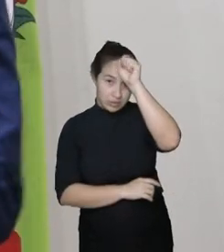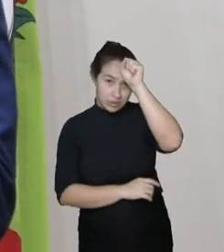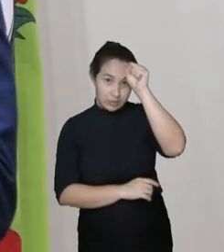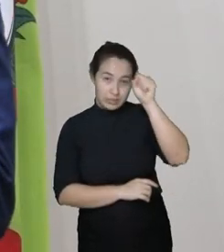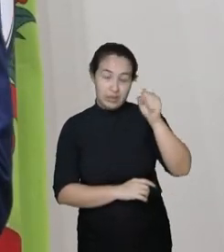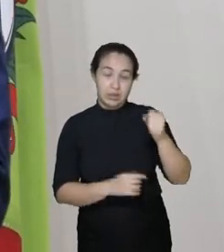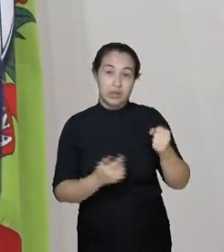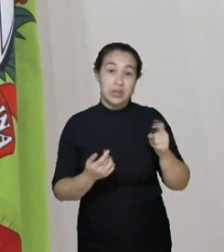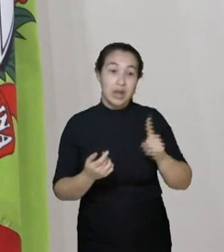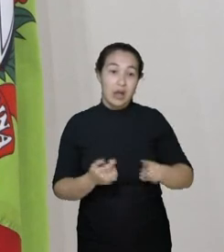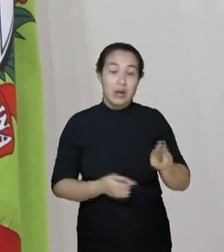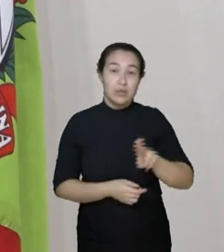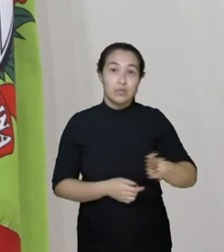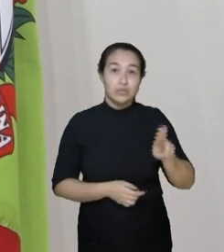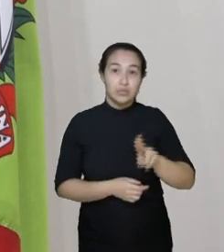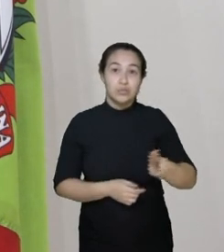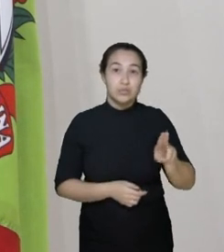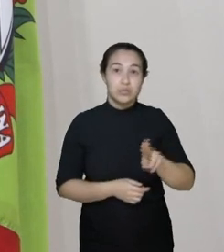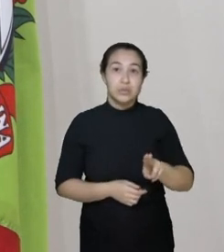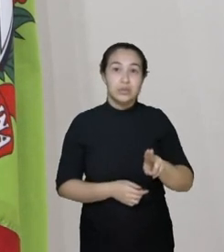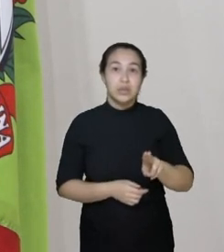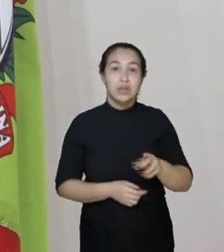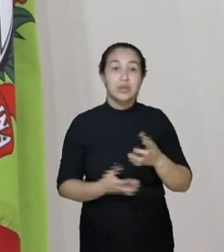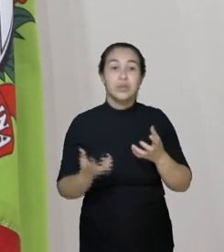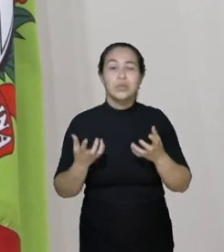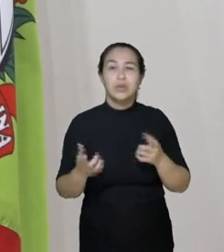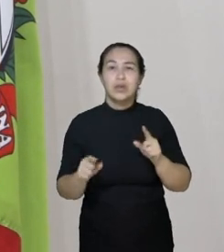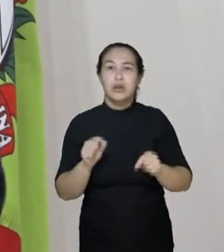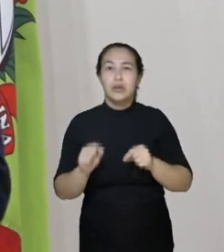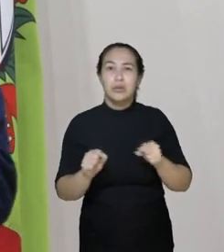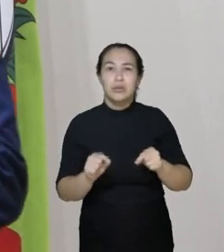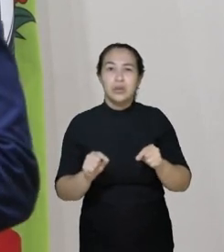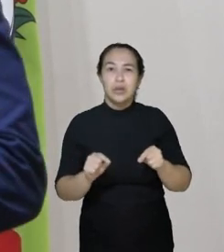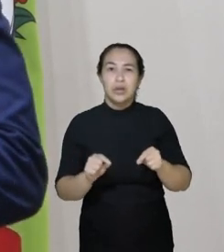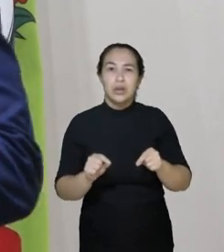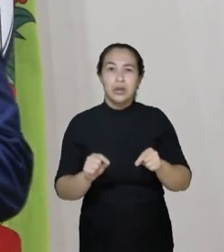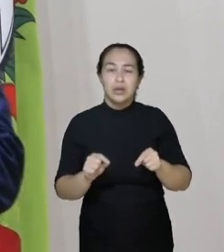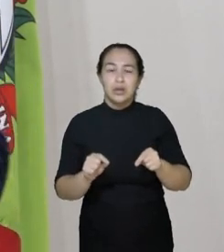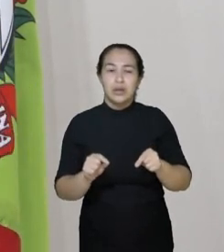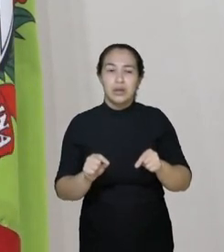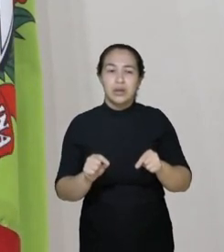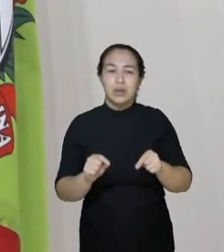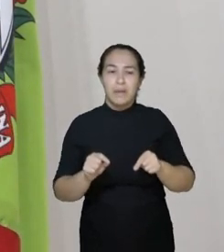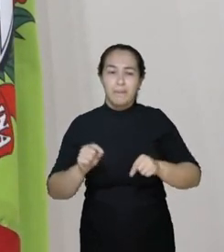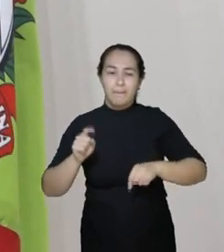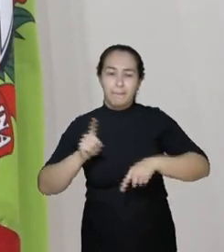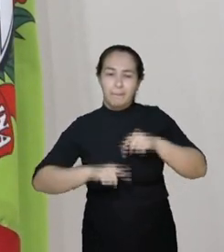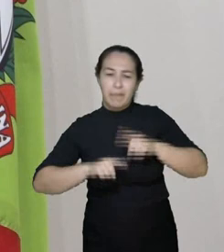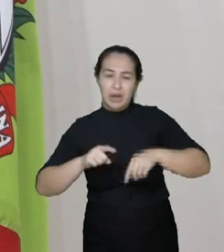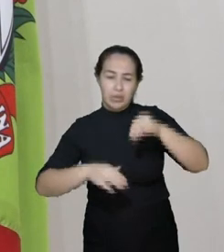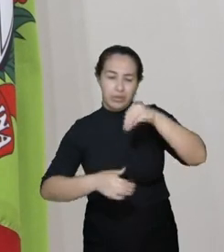instrumento de massa de manobra dentro das igrejas católicas, sem generalizar.